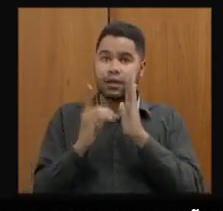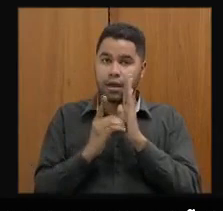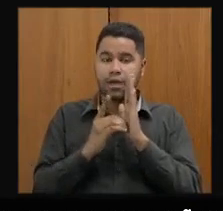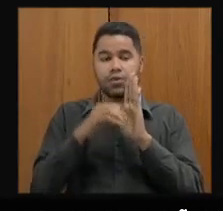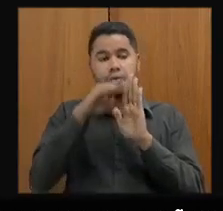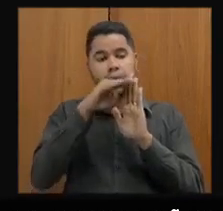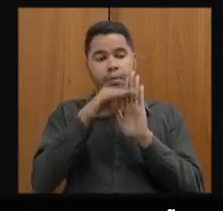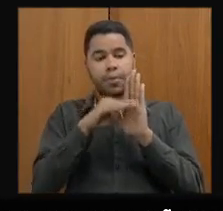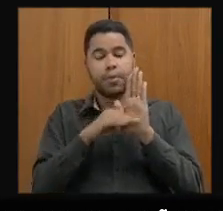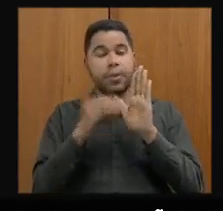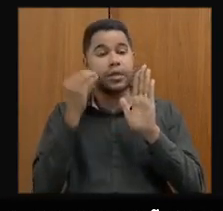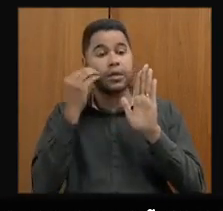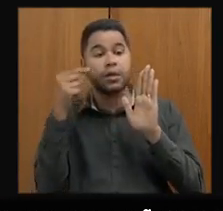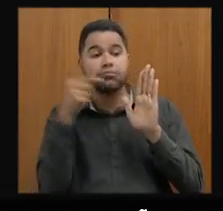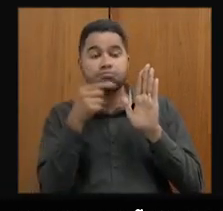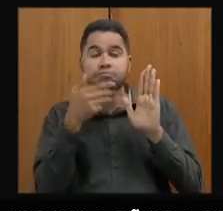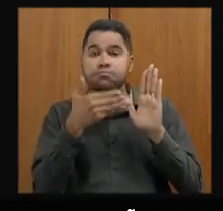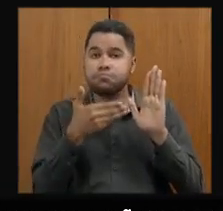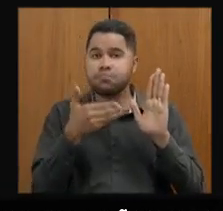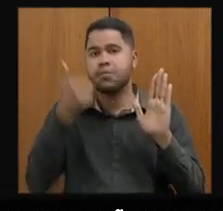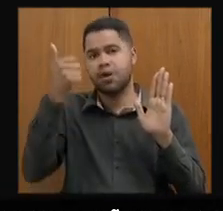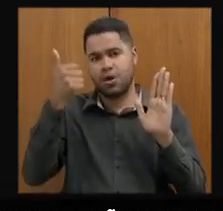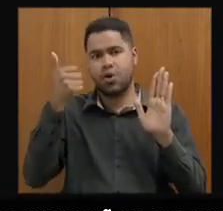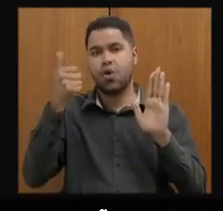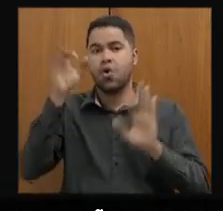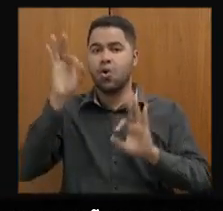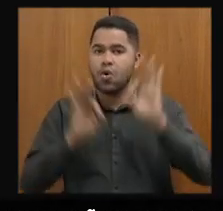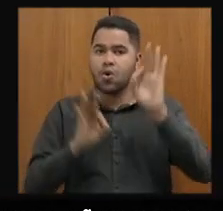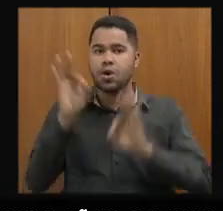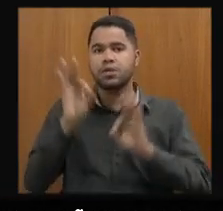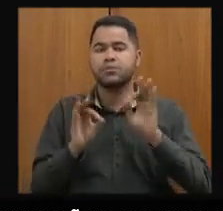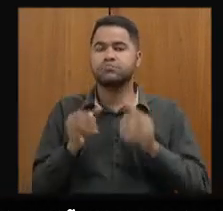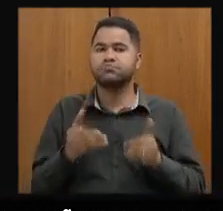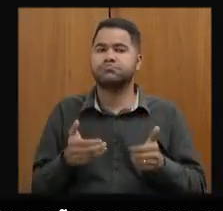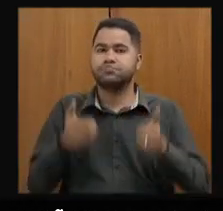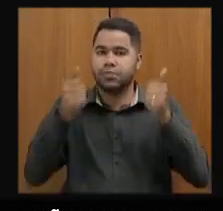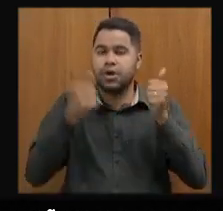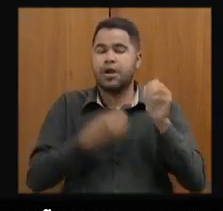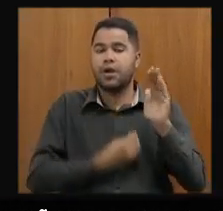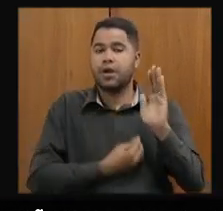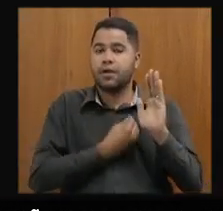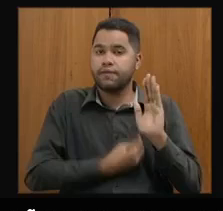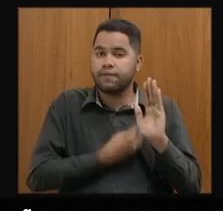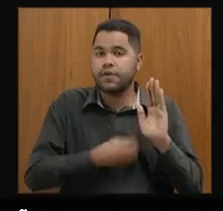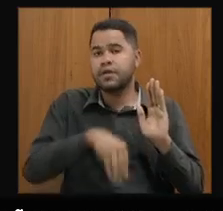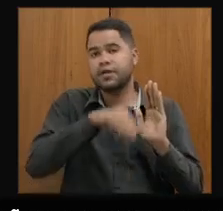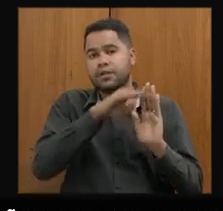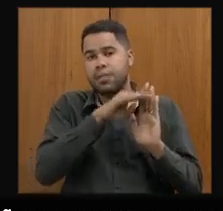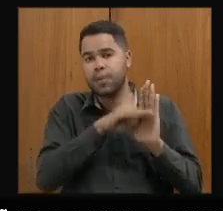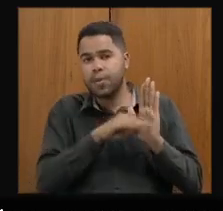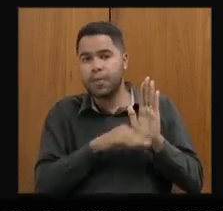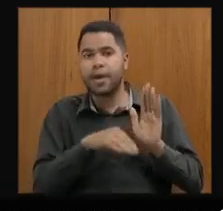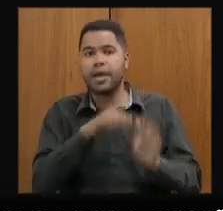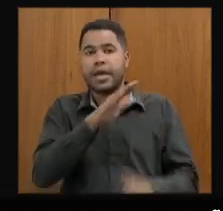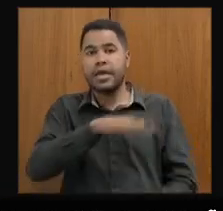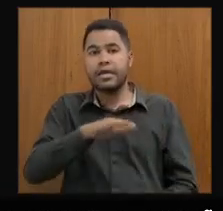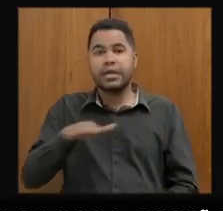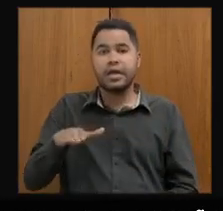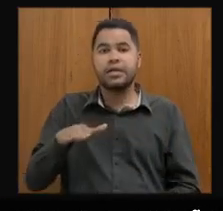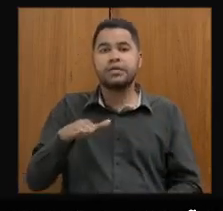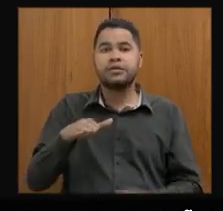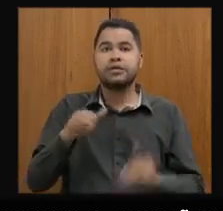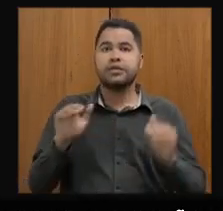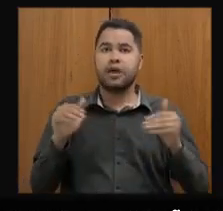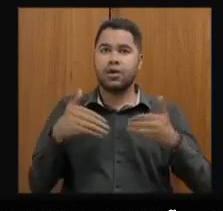decreto e tentar melhorar mais e organizar um pouquinho melhor a vida das crianças, dos estudantes autistas em Minas